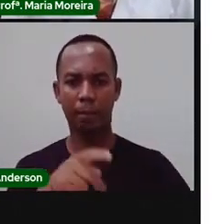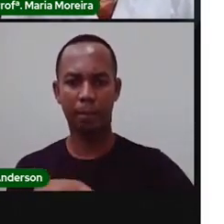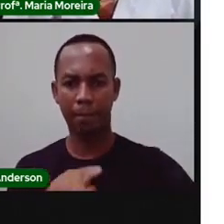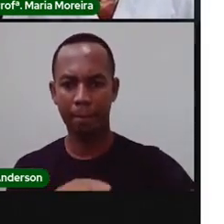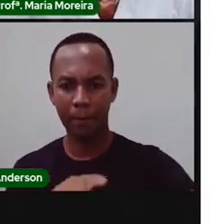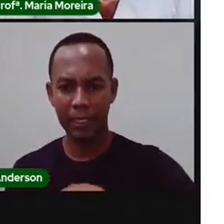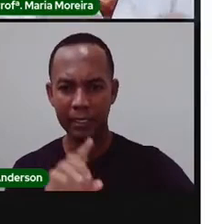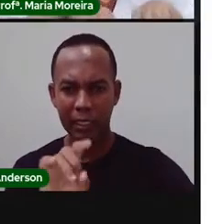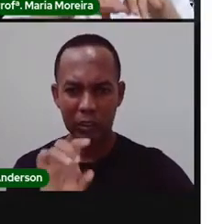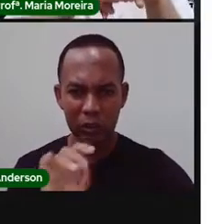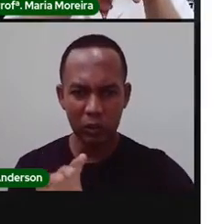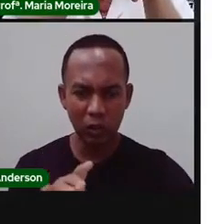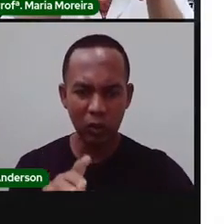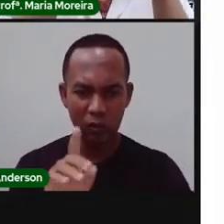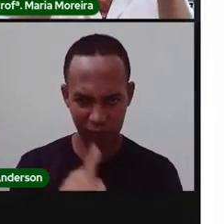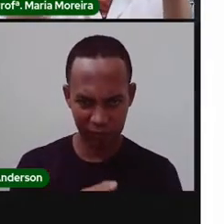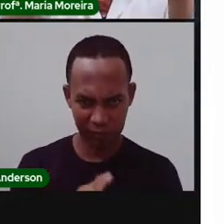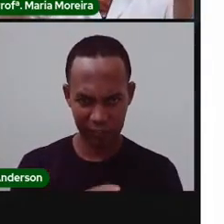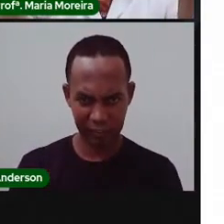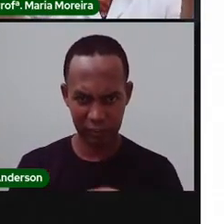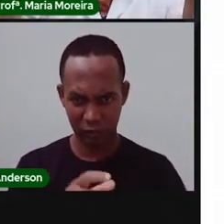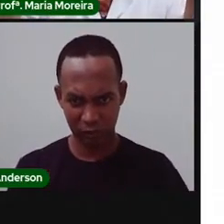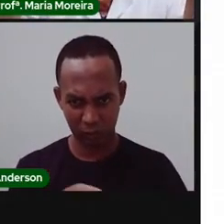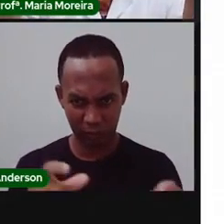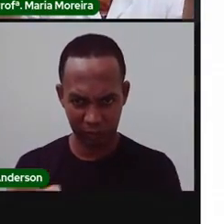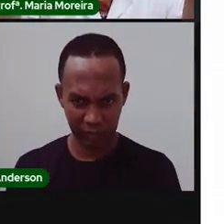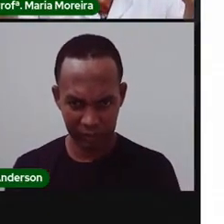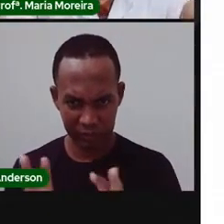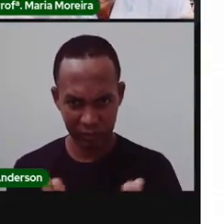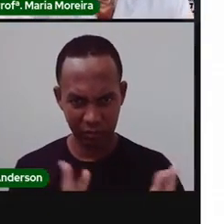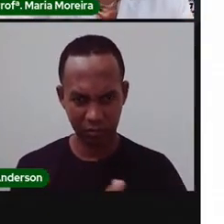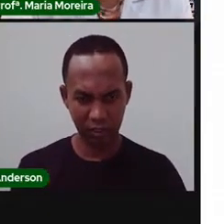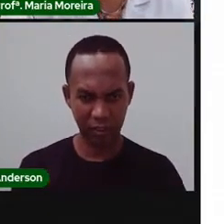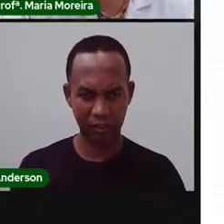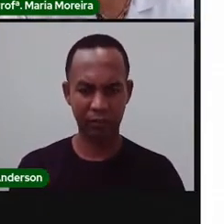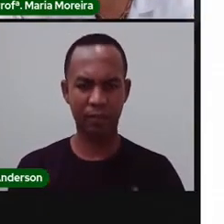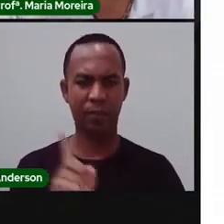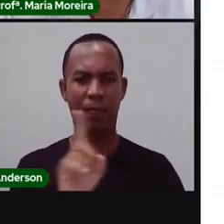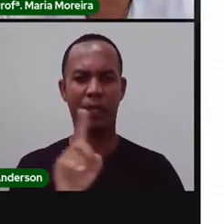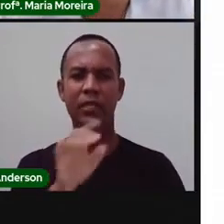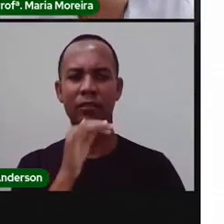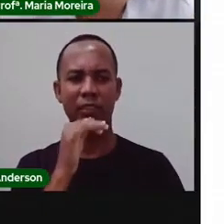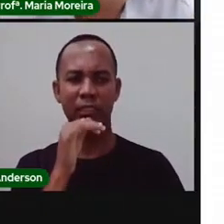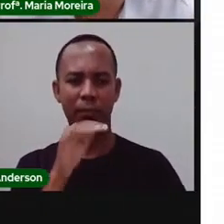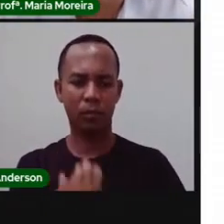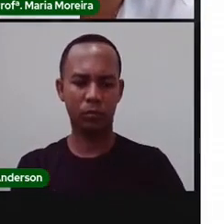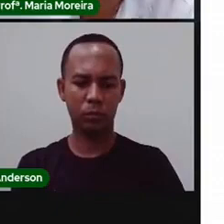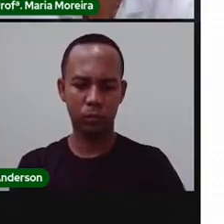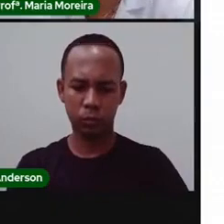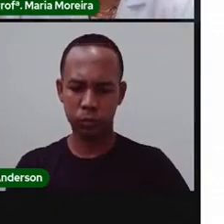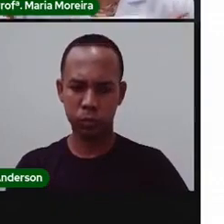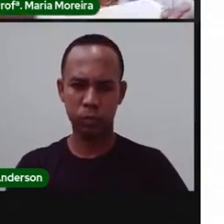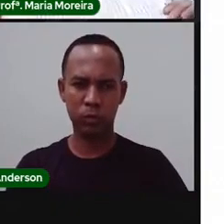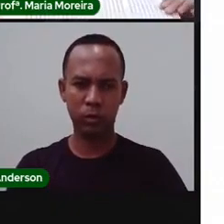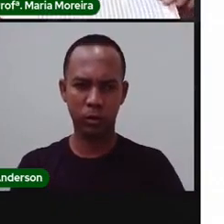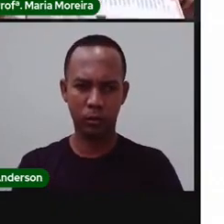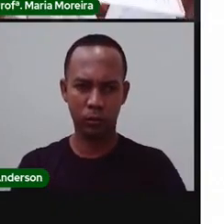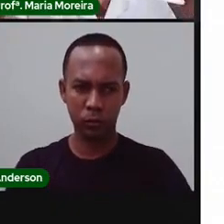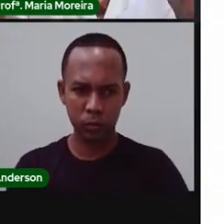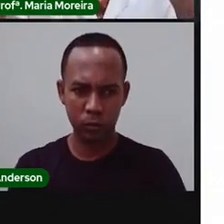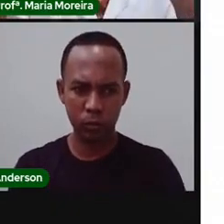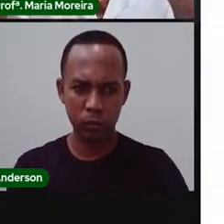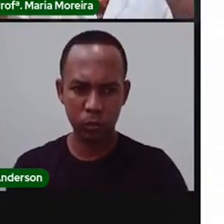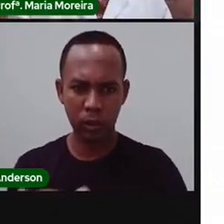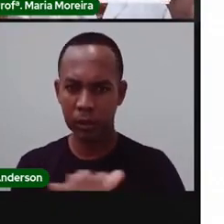e, na verdade, assim, nem todos os lugares, eles são o quê? Plano. O que é um local plano? É um local assim, ó,